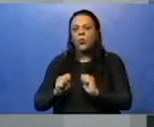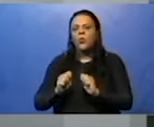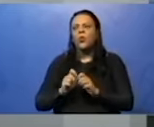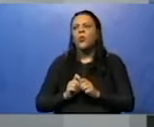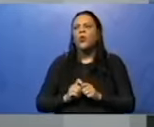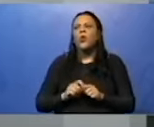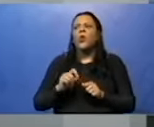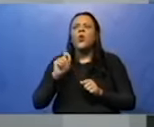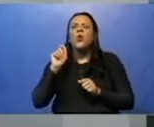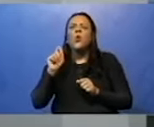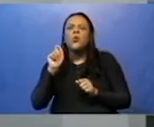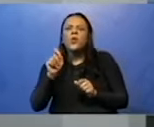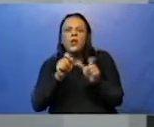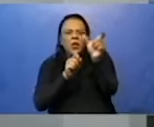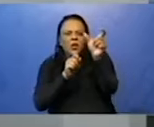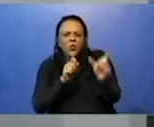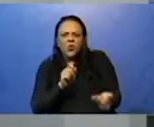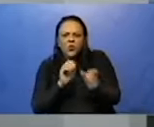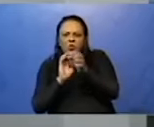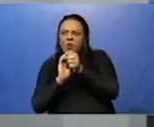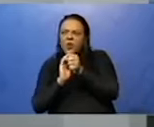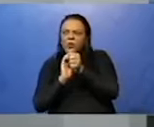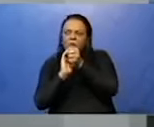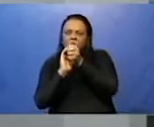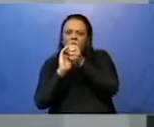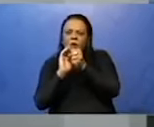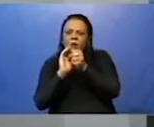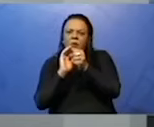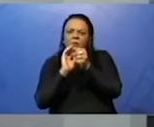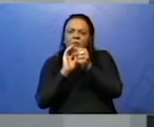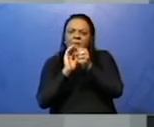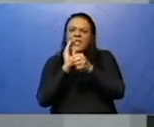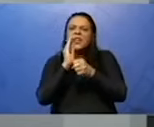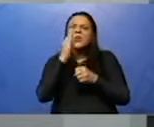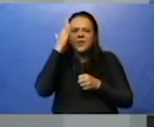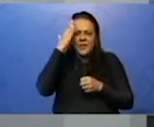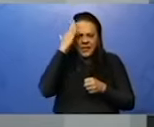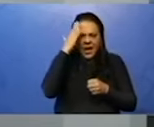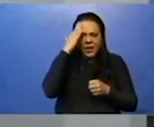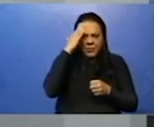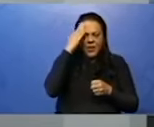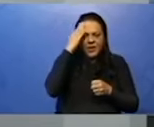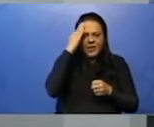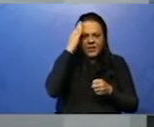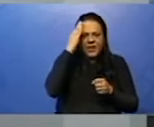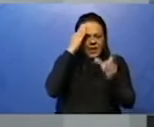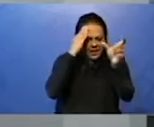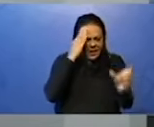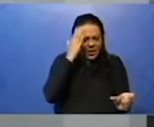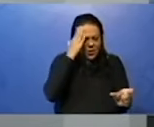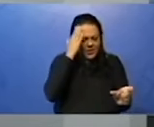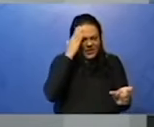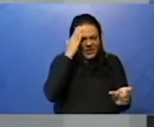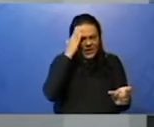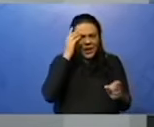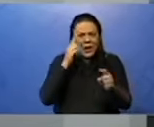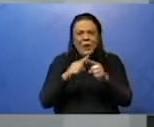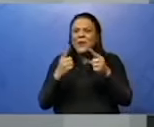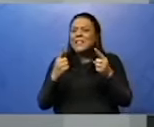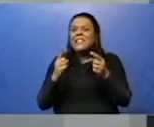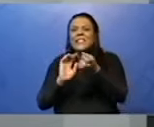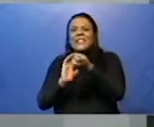determinado oculto? Como nós já analisamos, eu consigo identificar, mas ele está escondido.